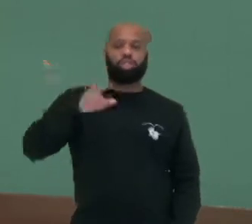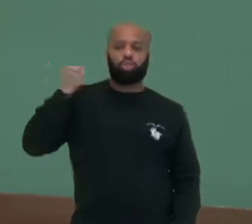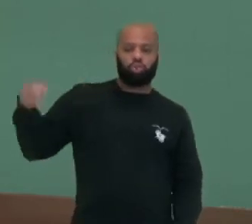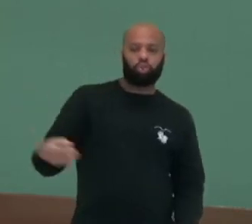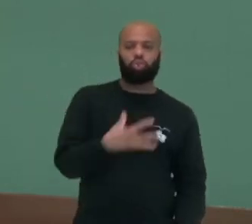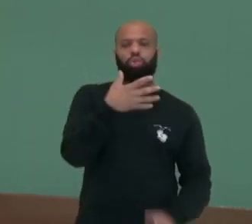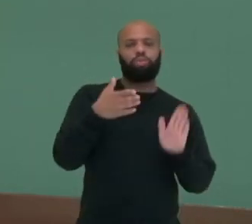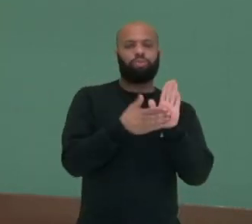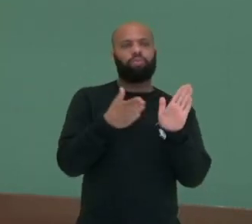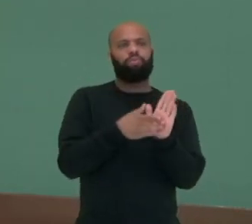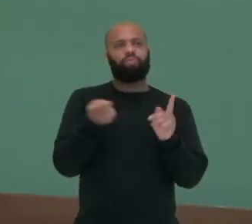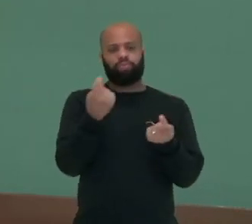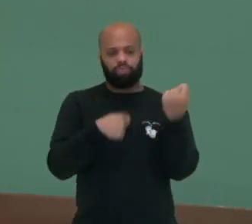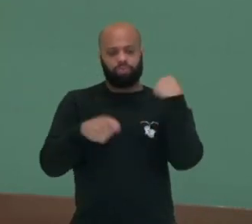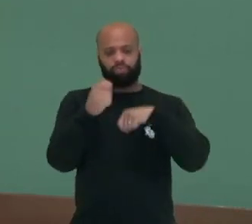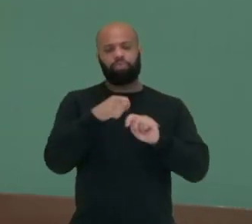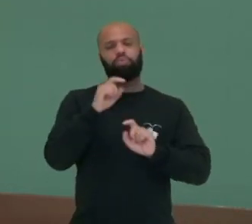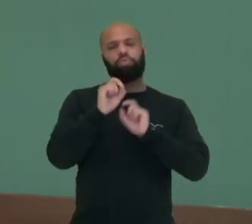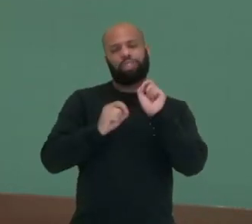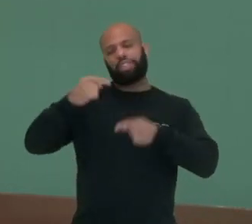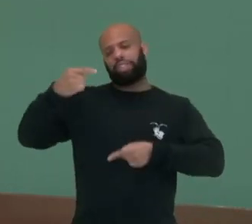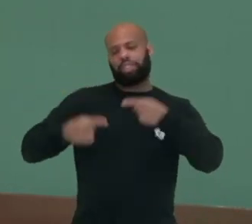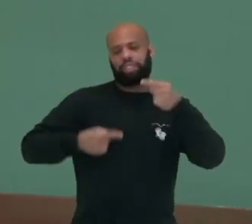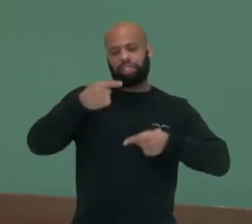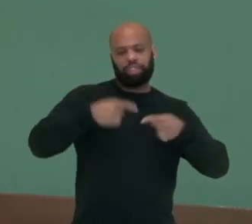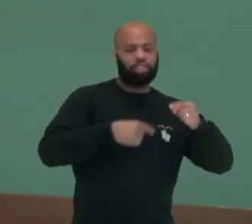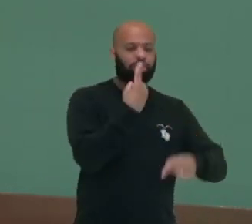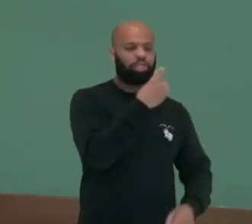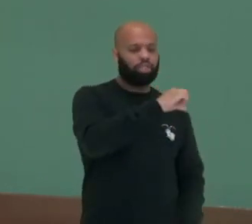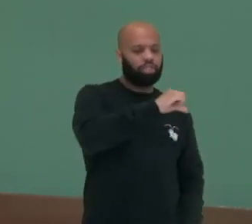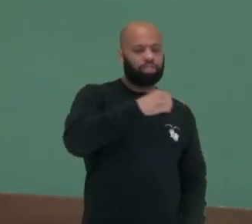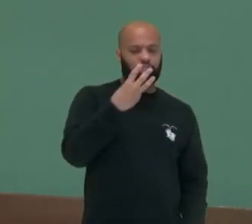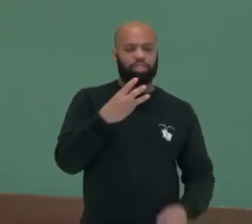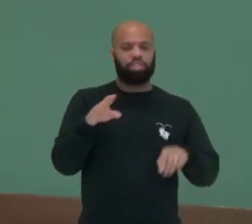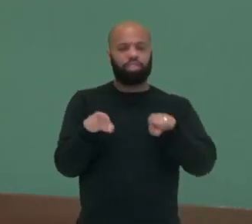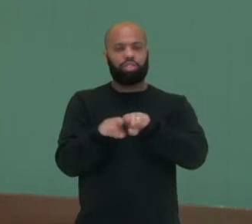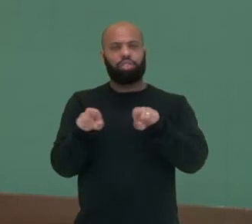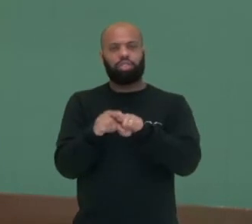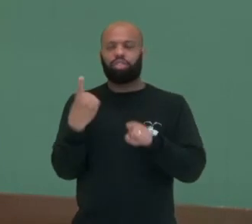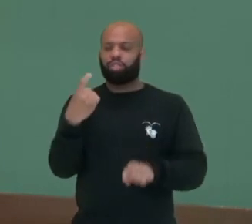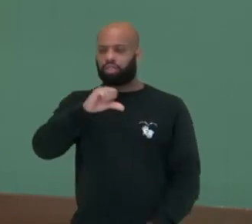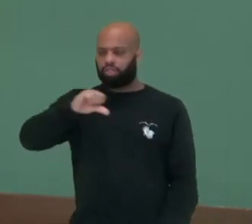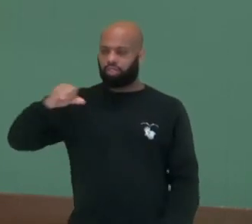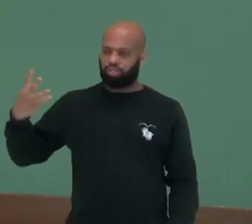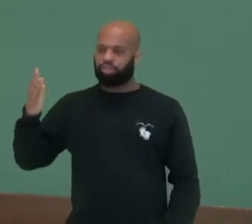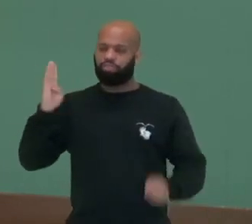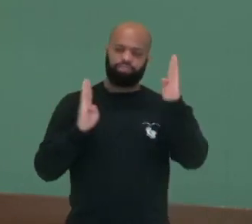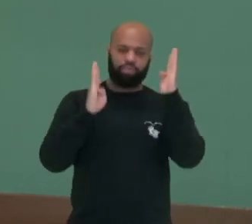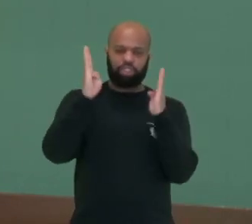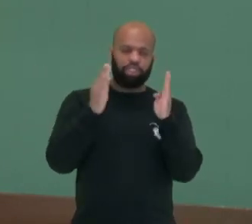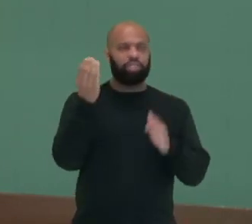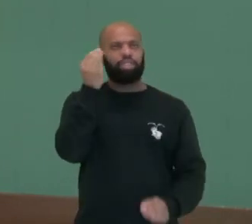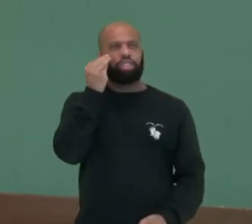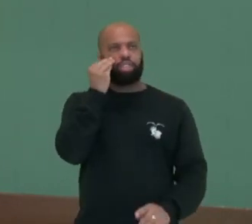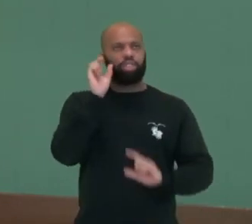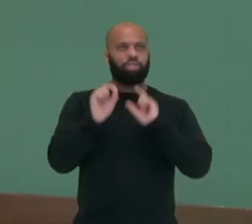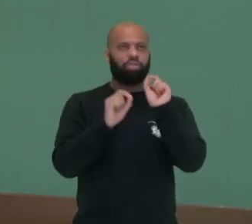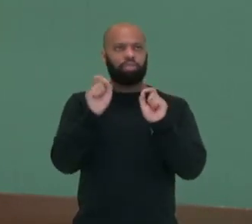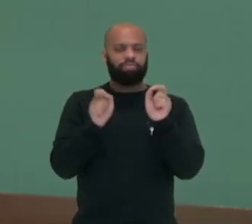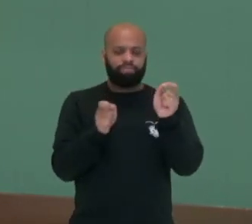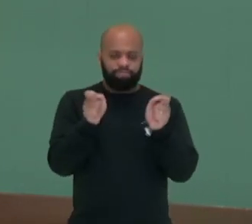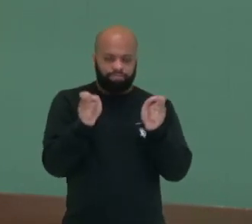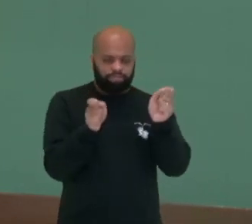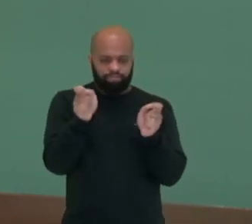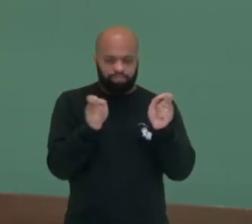plano econômico que foi debatido entre 1993 e 1994 para tentar estabilizar